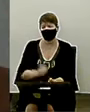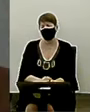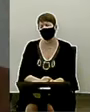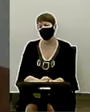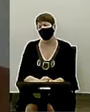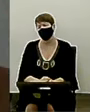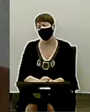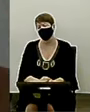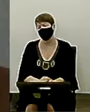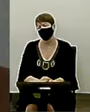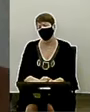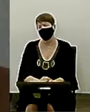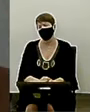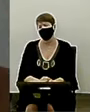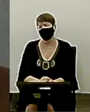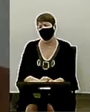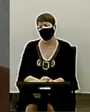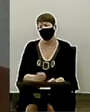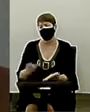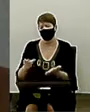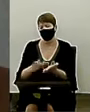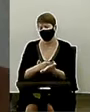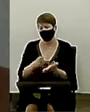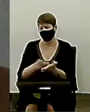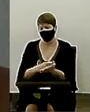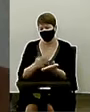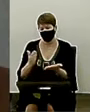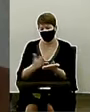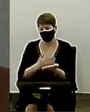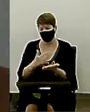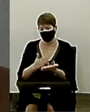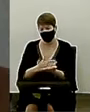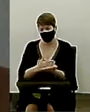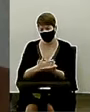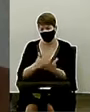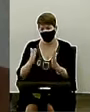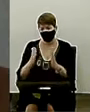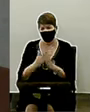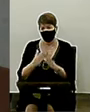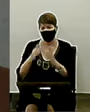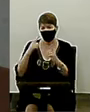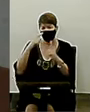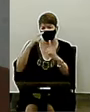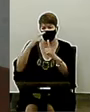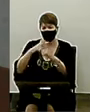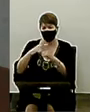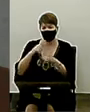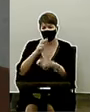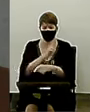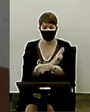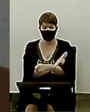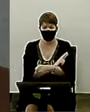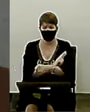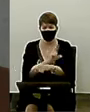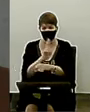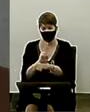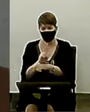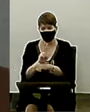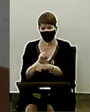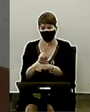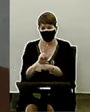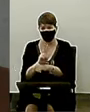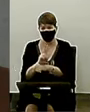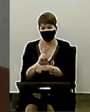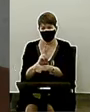porque eu copiei o histórico até a organização. Então, a igreja de Rio Verde tem a sua história só até 1944.